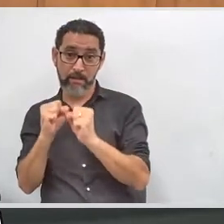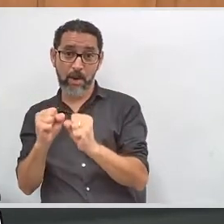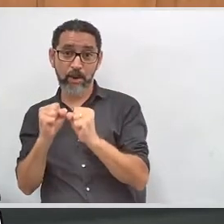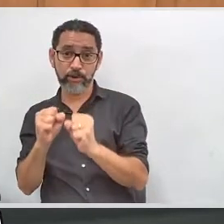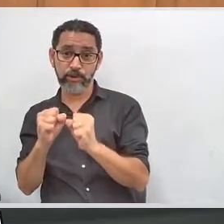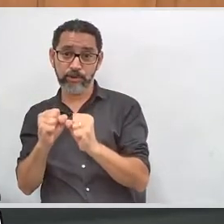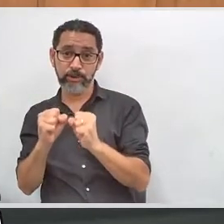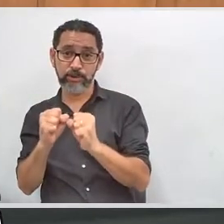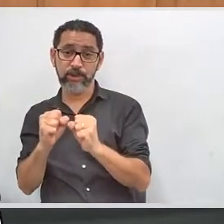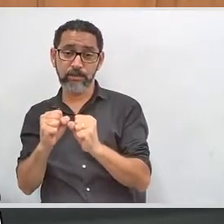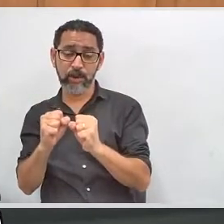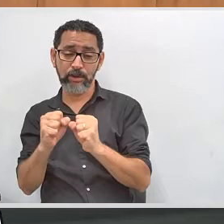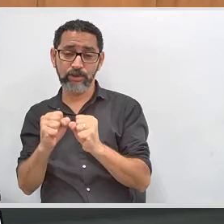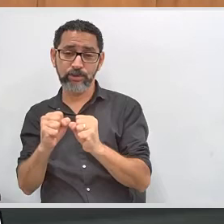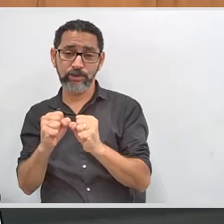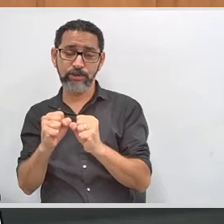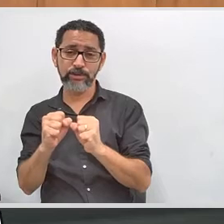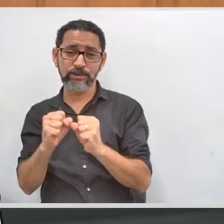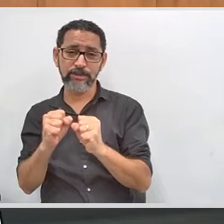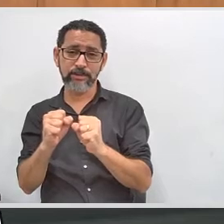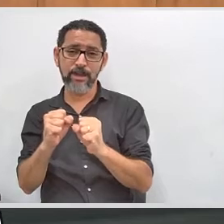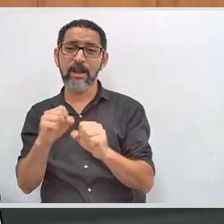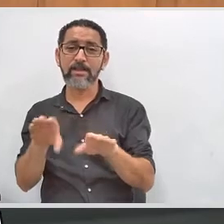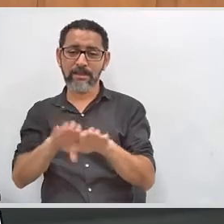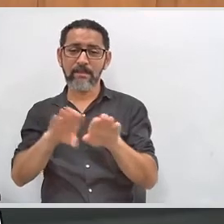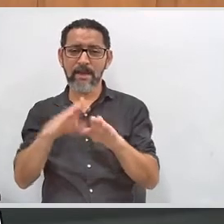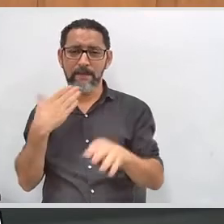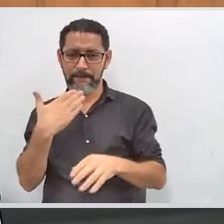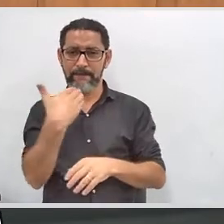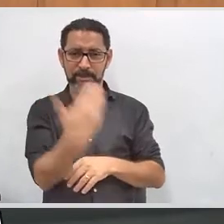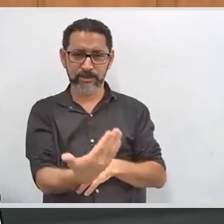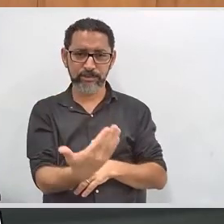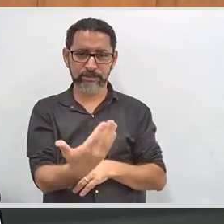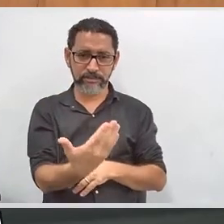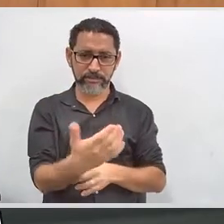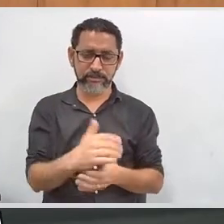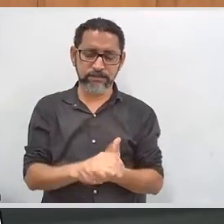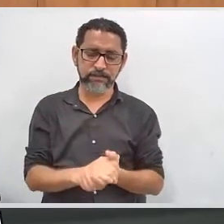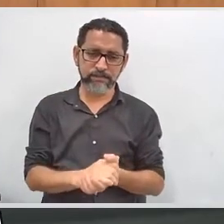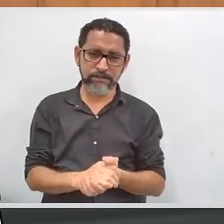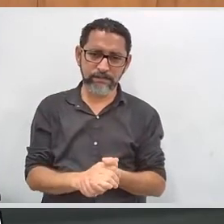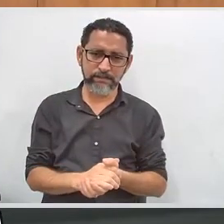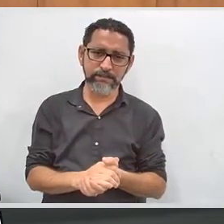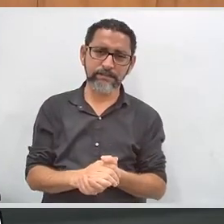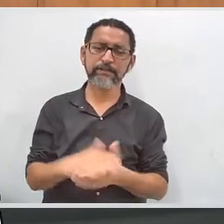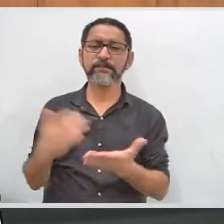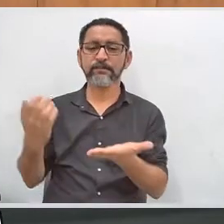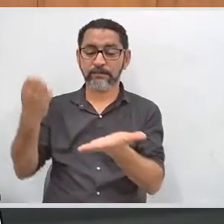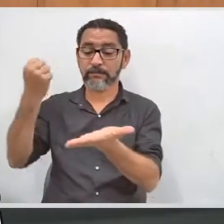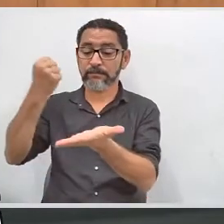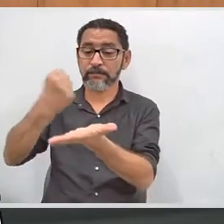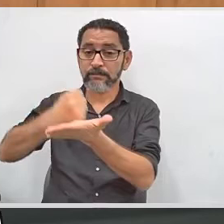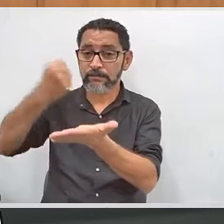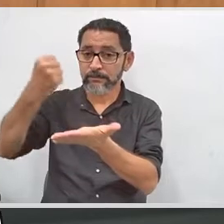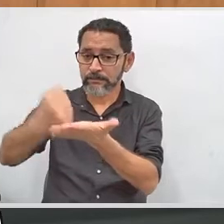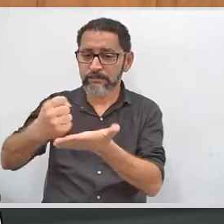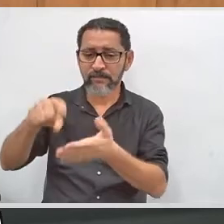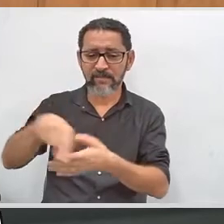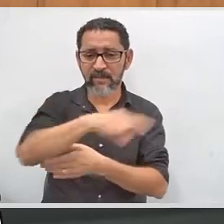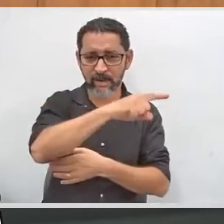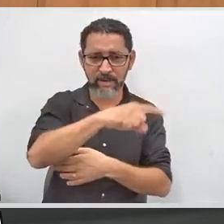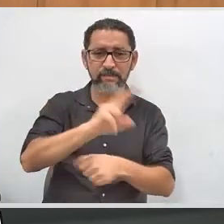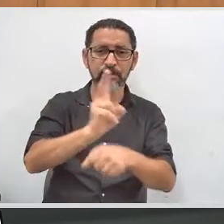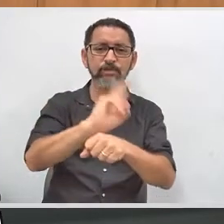O juízo sobre essa situação será feito no momento do requerimento, me parece. O chefe do cartório, o juiz